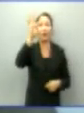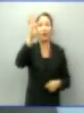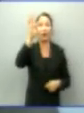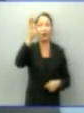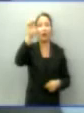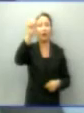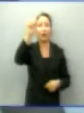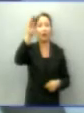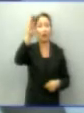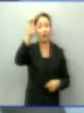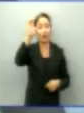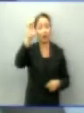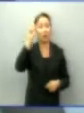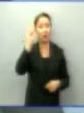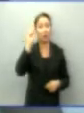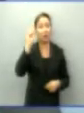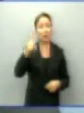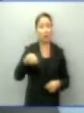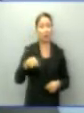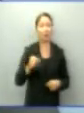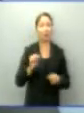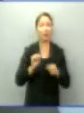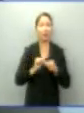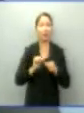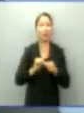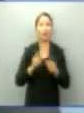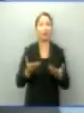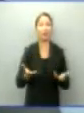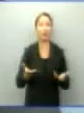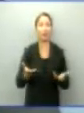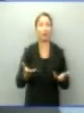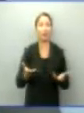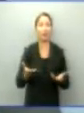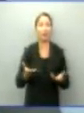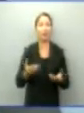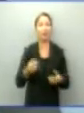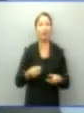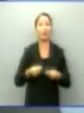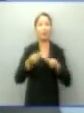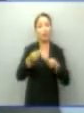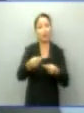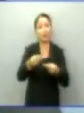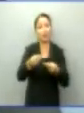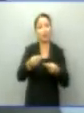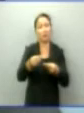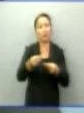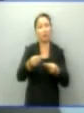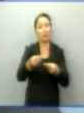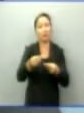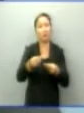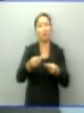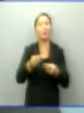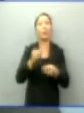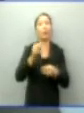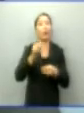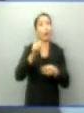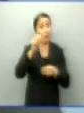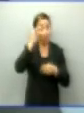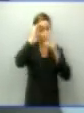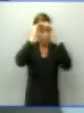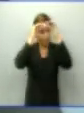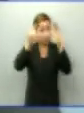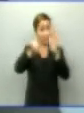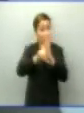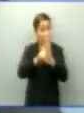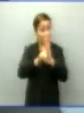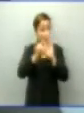Inclusive, foi aprovada uma lei este ano na Assembleia Legislativa, destinando 50% dos recursos para os municípios. Cumpriremos a lei, porque quem